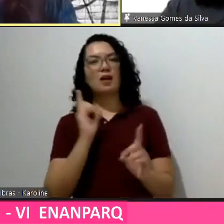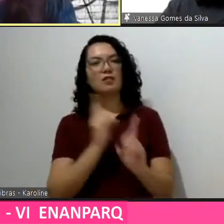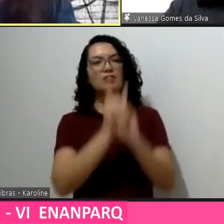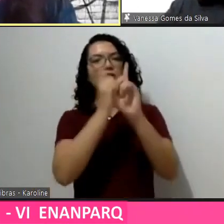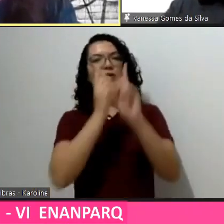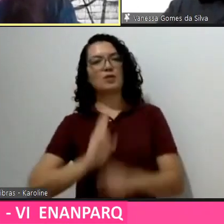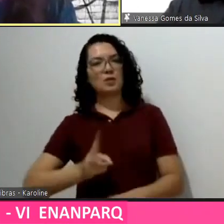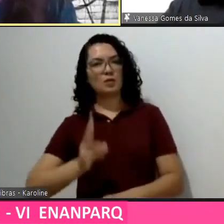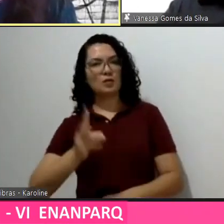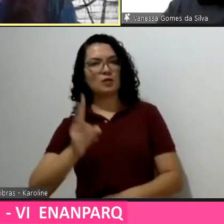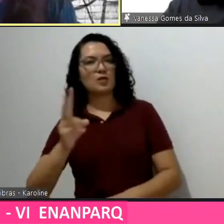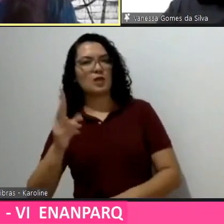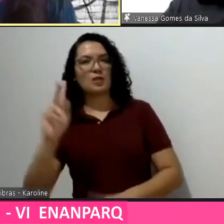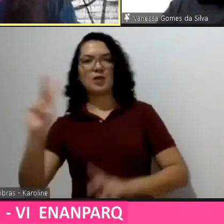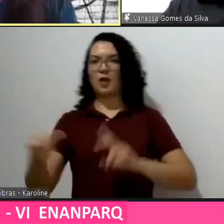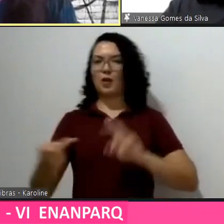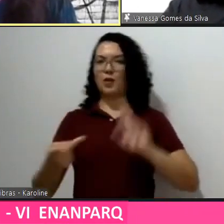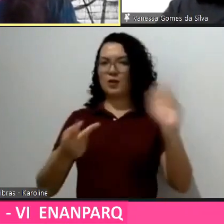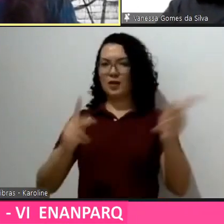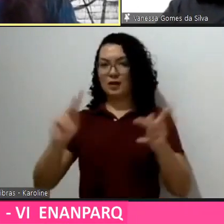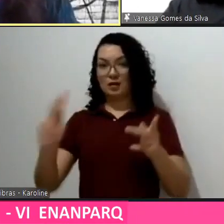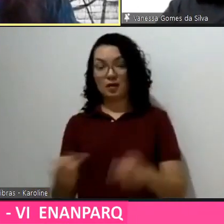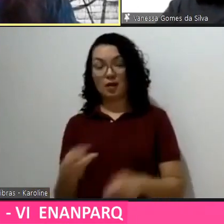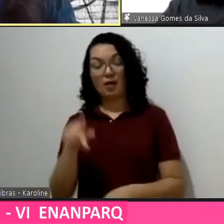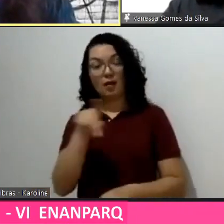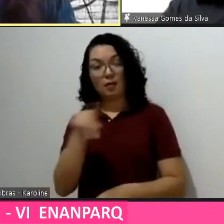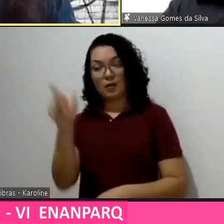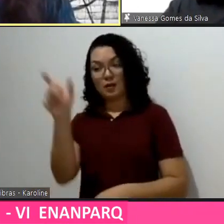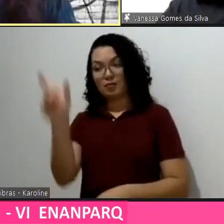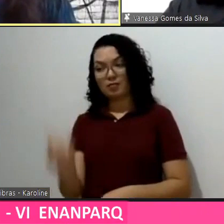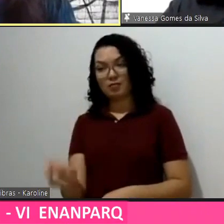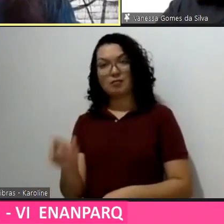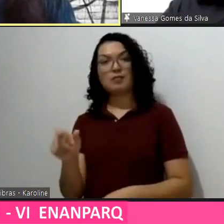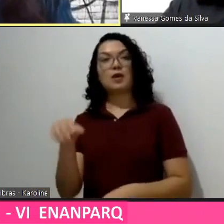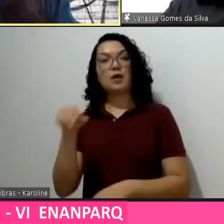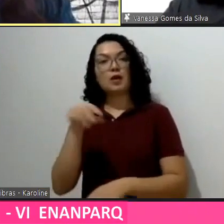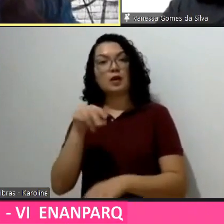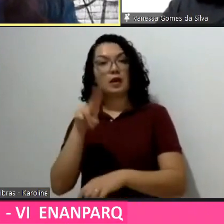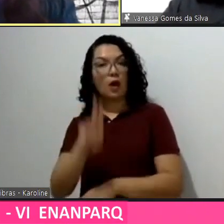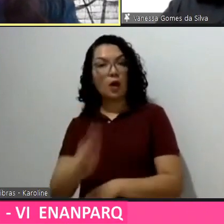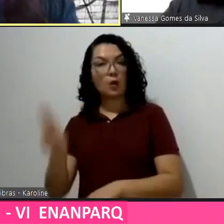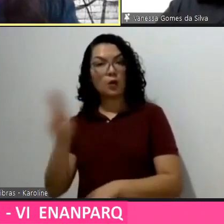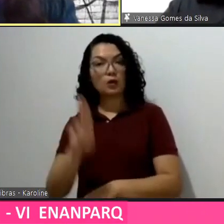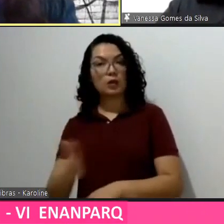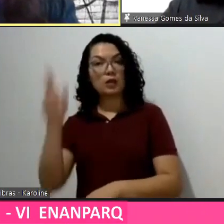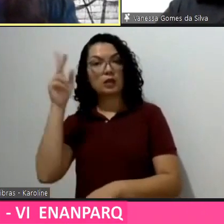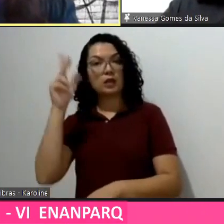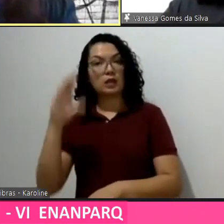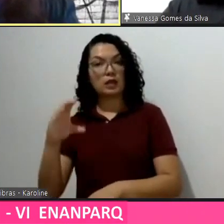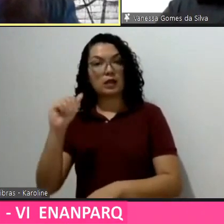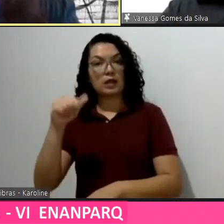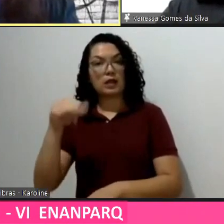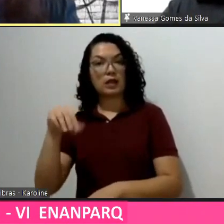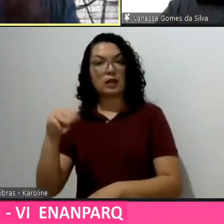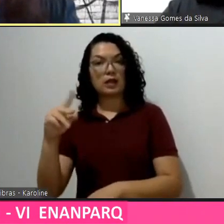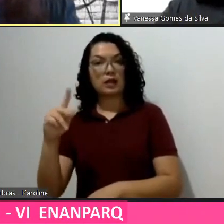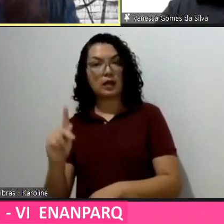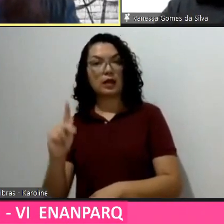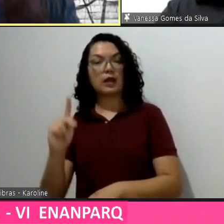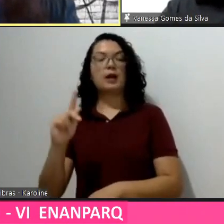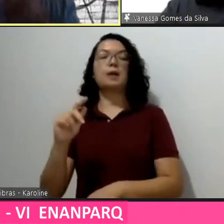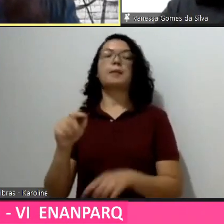nos encontrar, professora da Unicamp, arquiteta e urbanista graduada pela Federal do Espírito Santo,